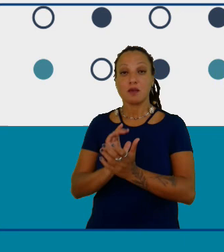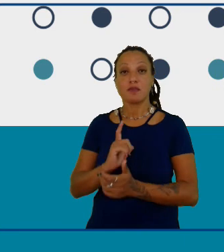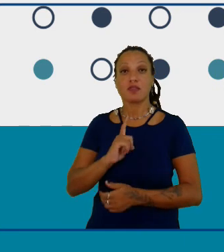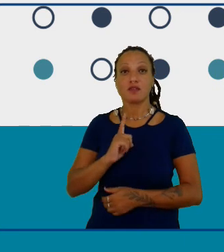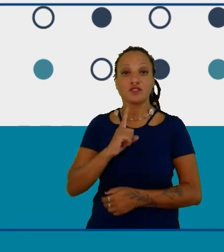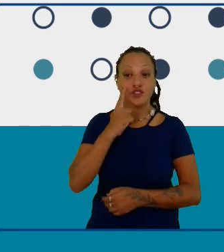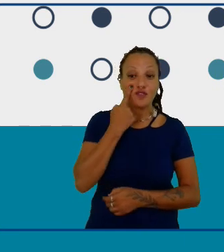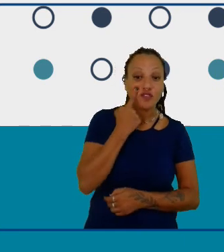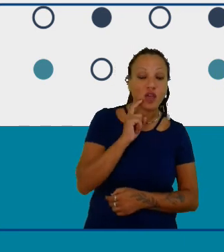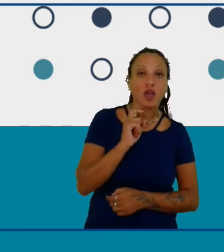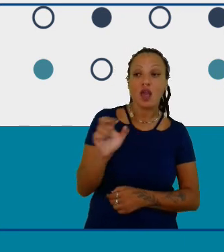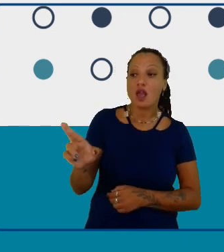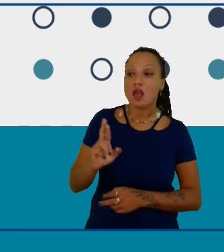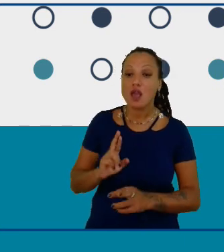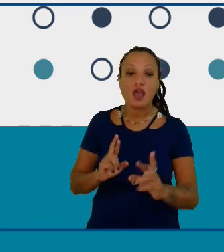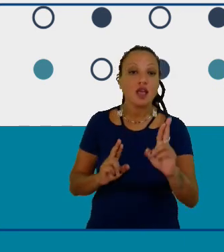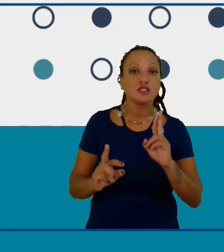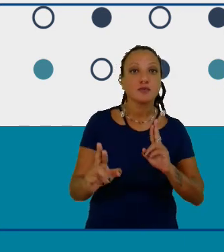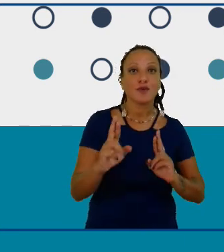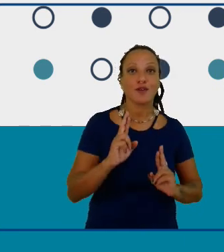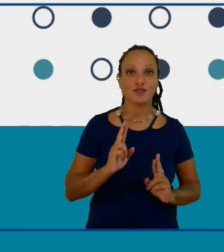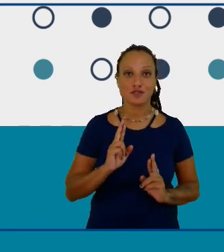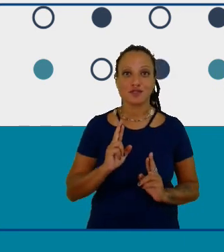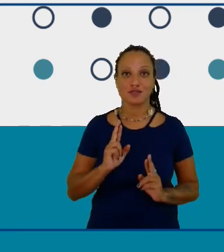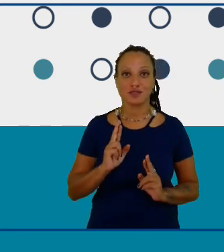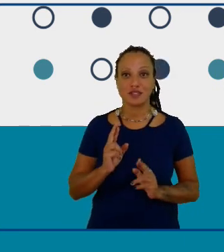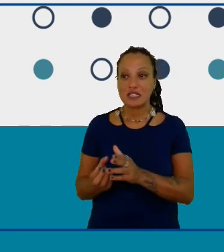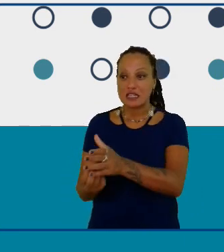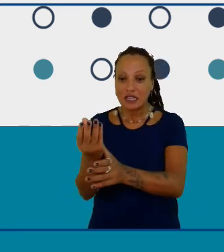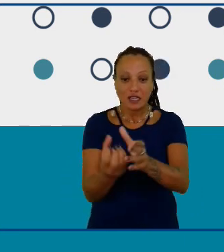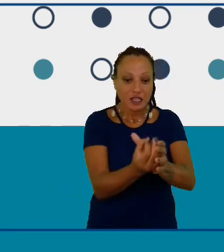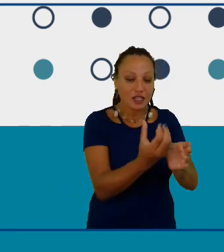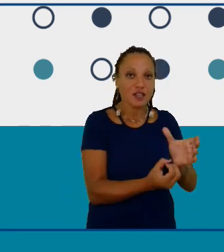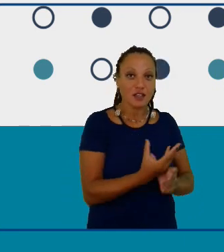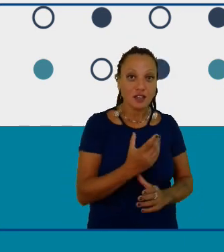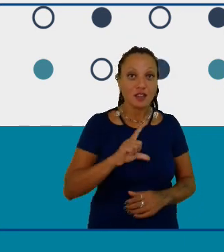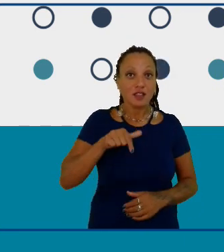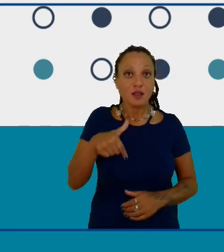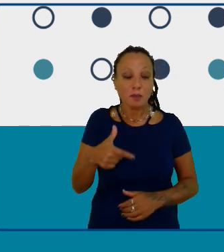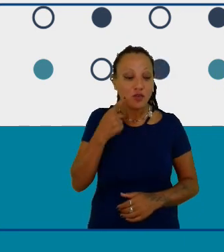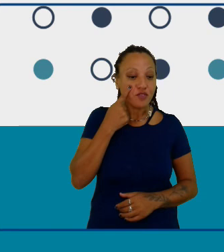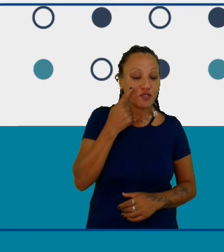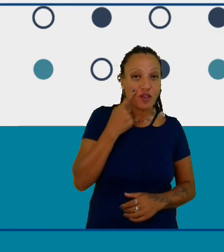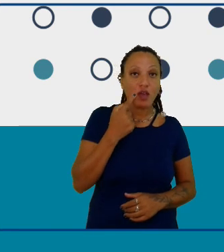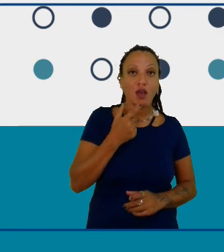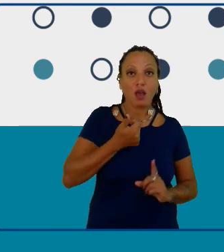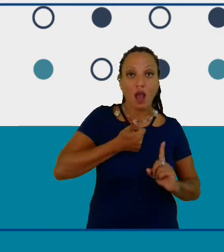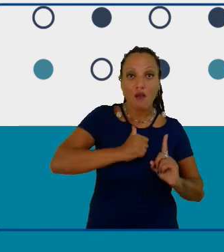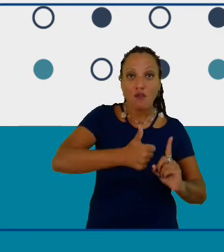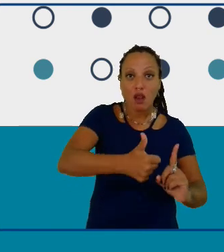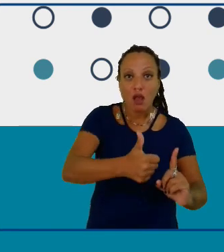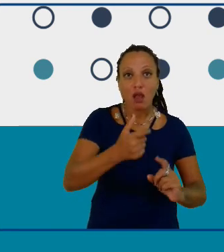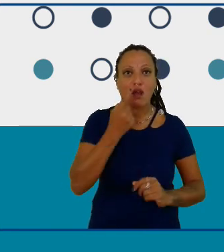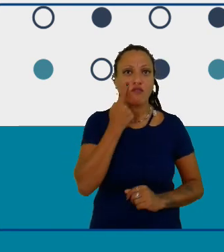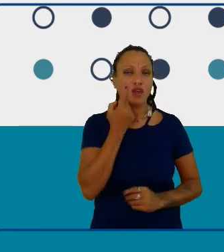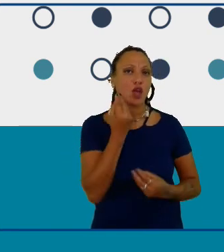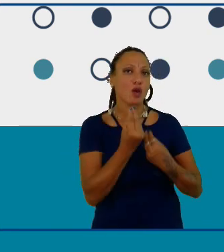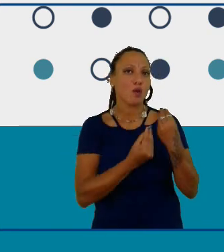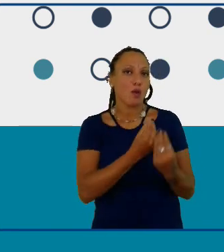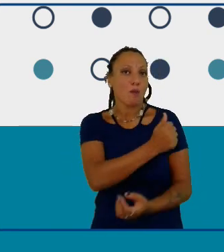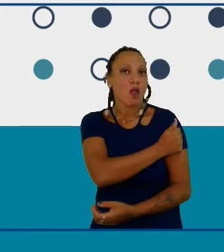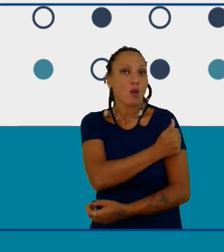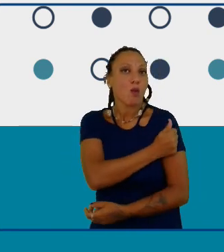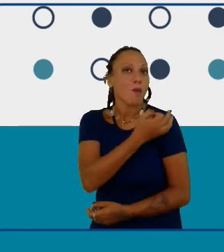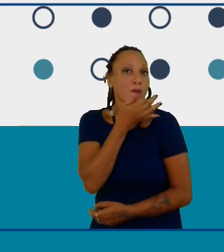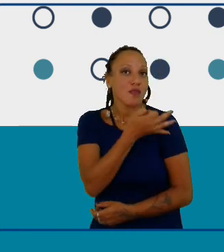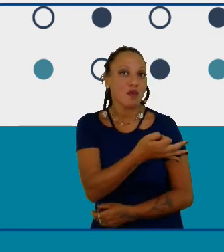de criar um plano de monitoramento que pôde registrar onde os alunos estavam nas suas percepções sobre as